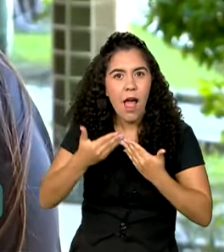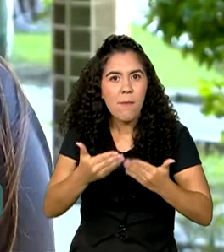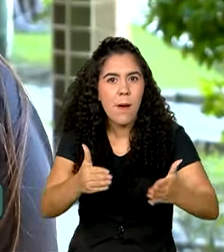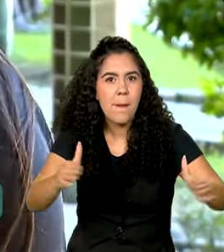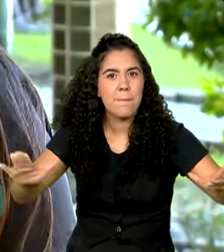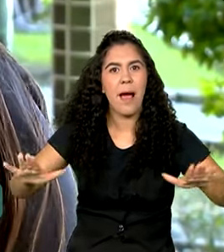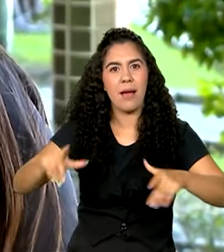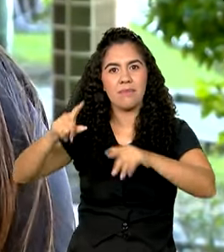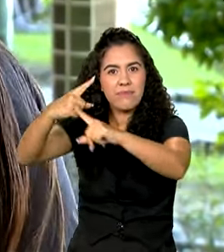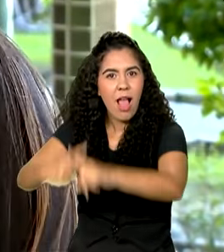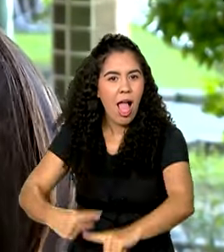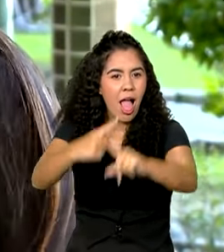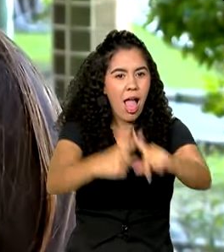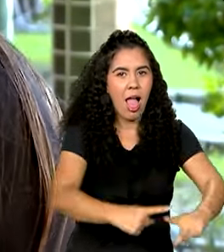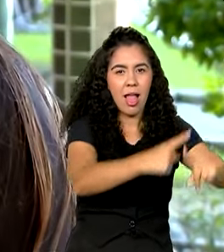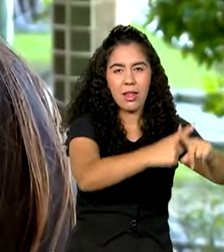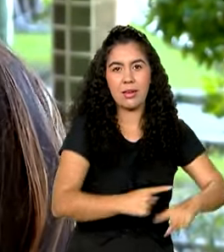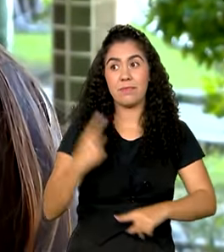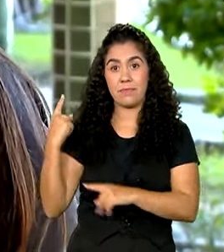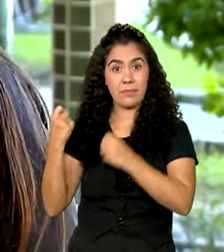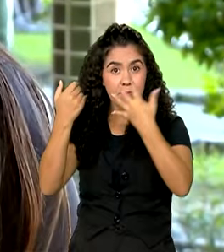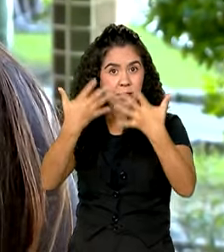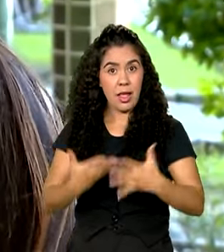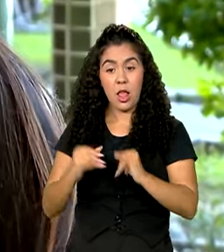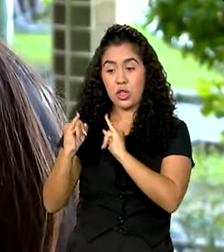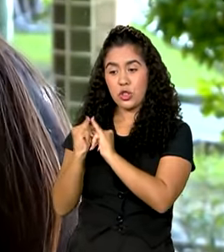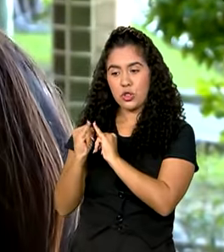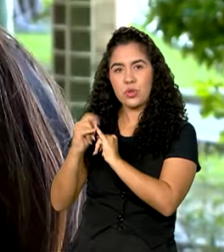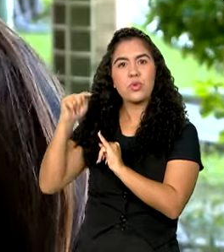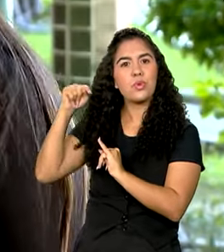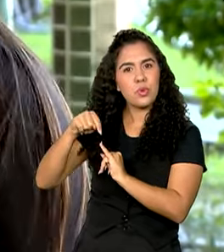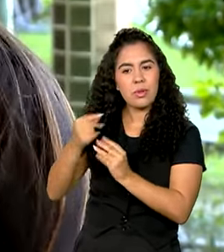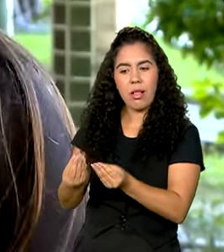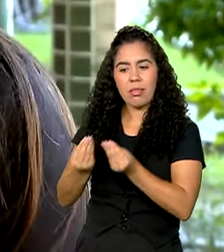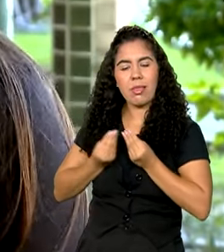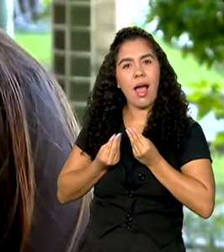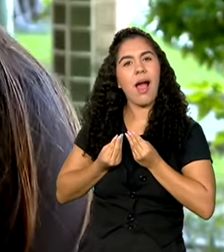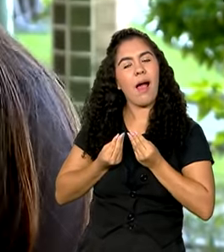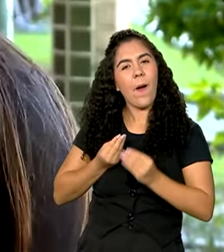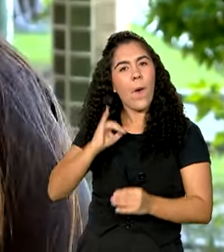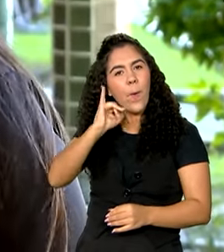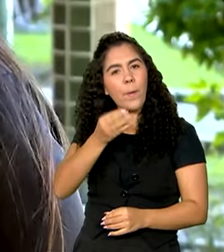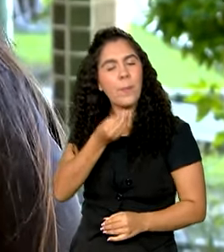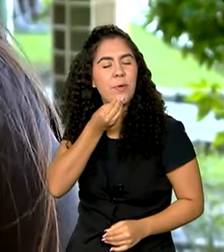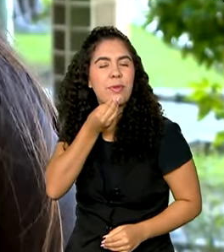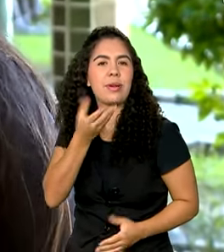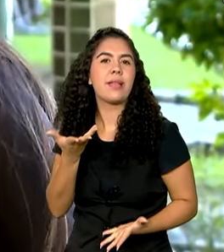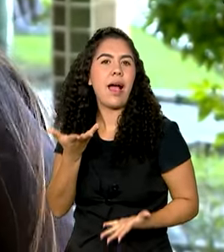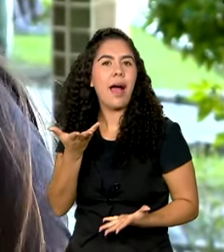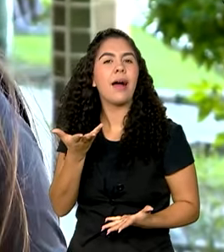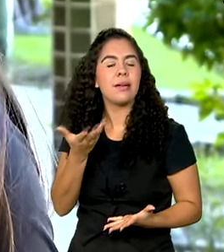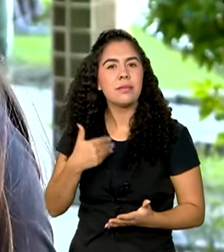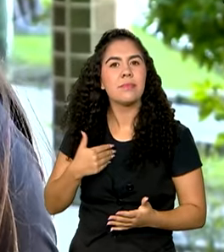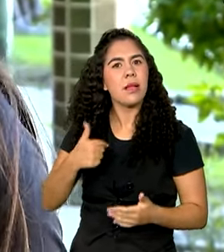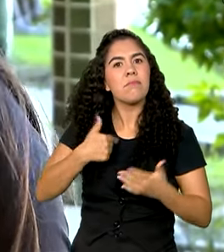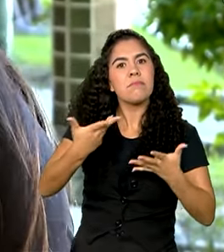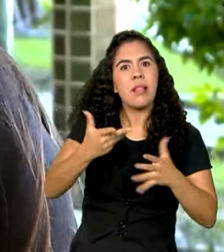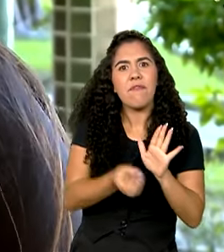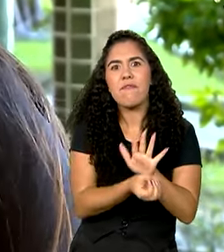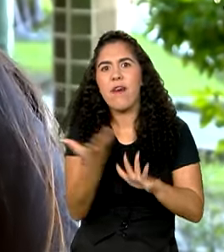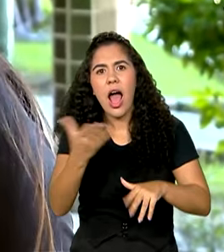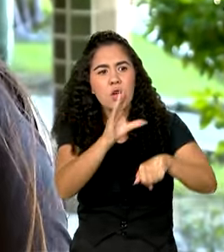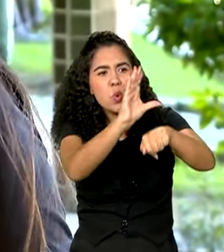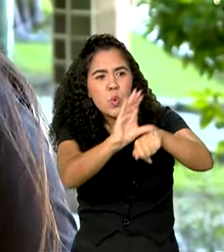O IEF, ele dá muitas oportunidades para você saber o que você quer, vários cursos também,